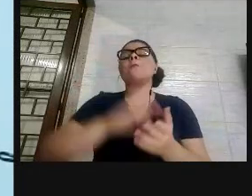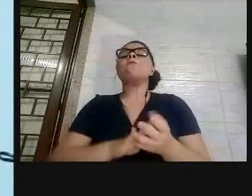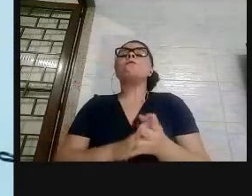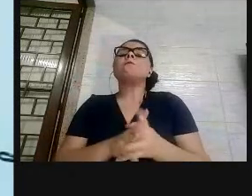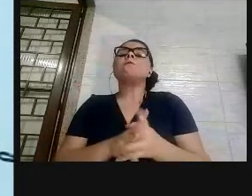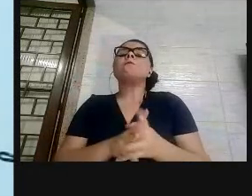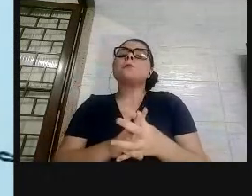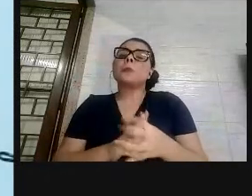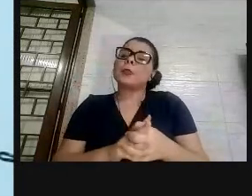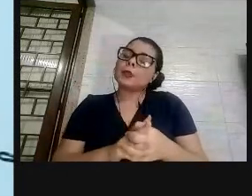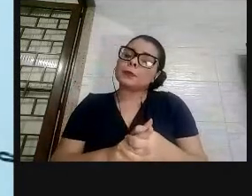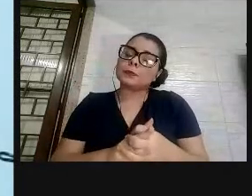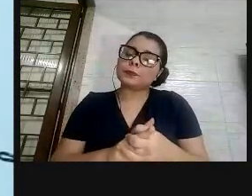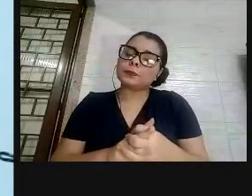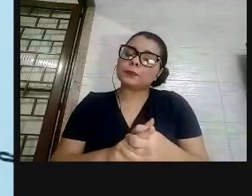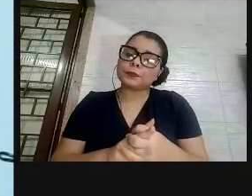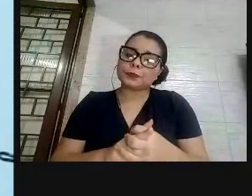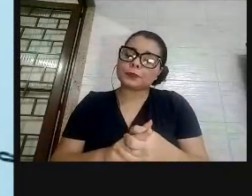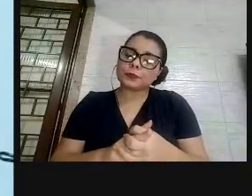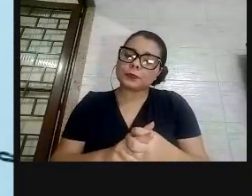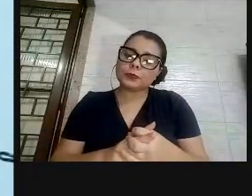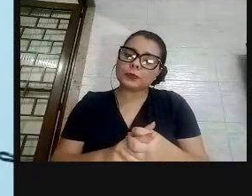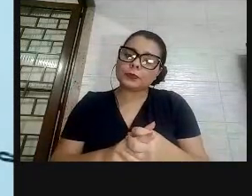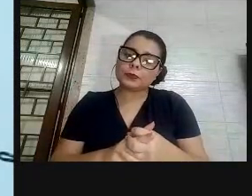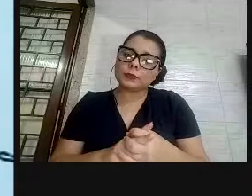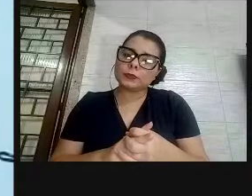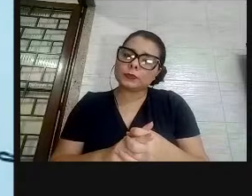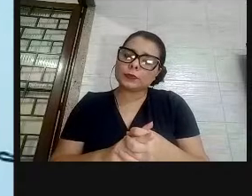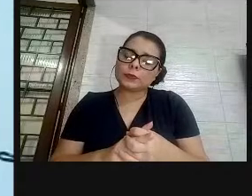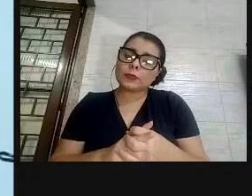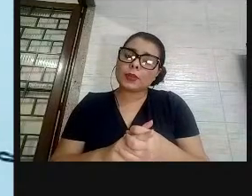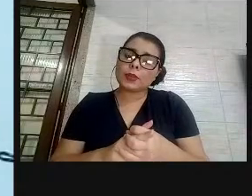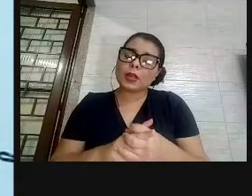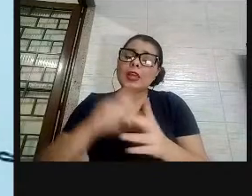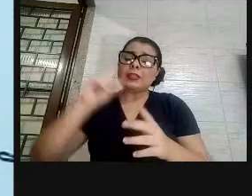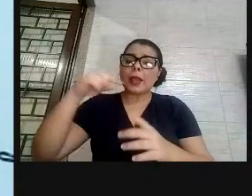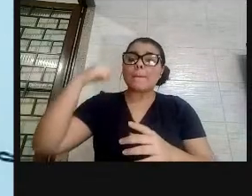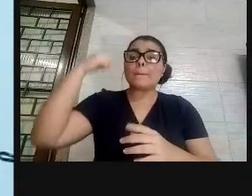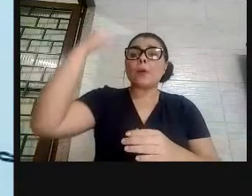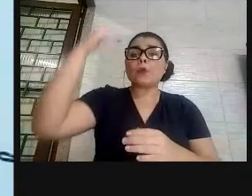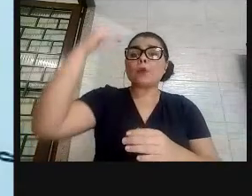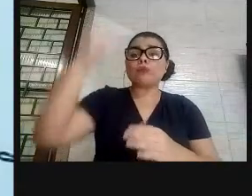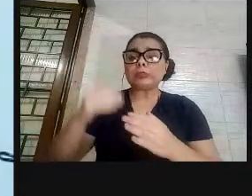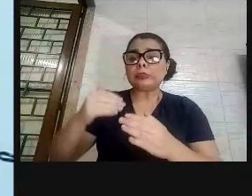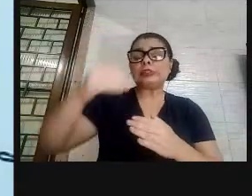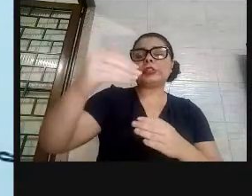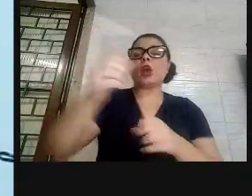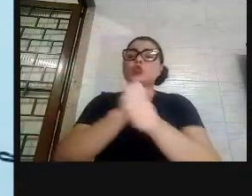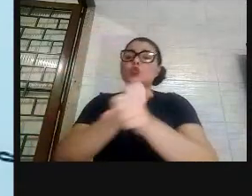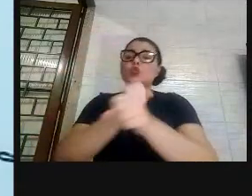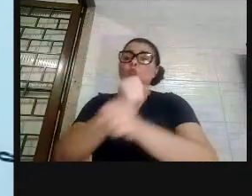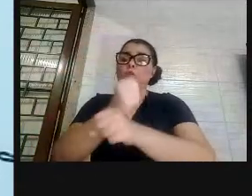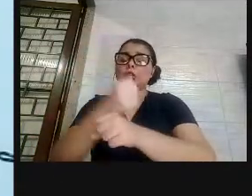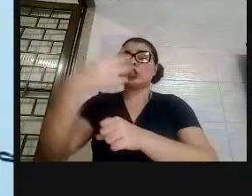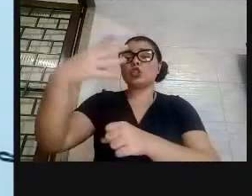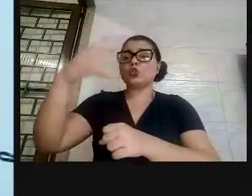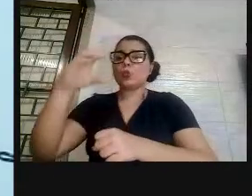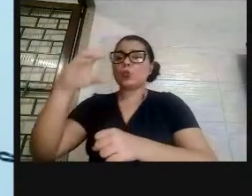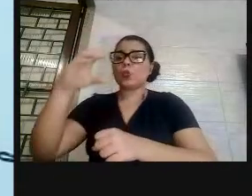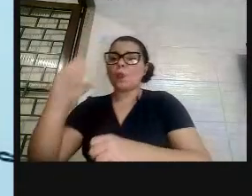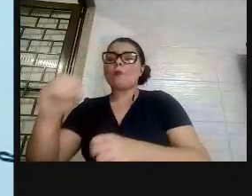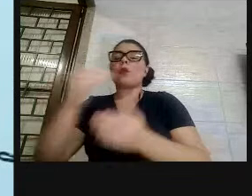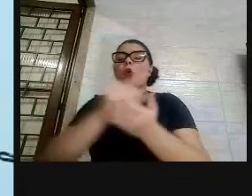senhores de capital. Só a partir dos anos 40, a gente vai ter na prática, no Brasil, direito a sindicato,